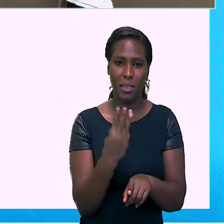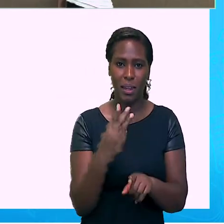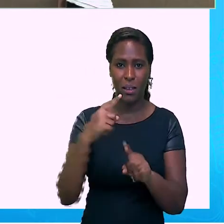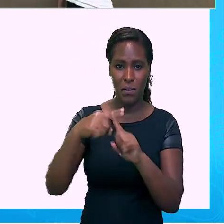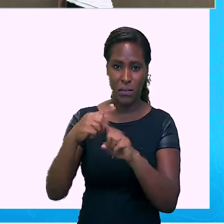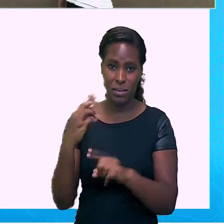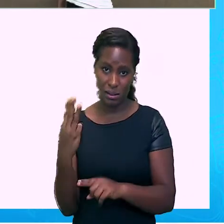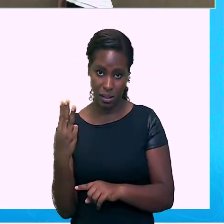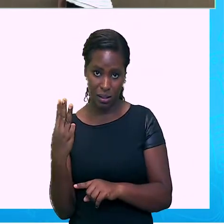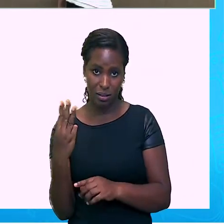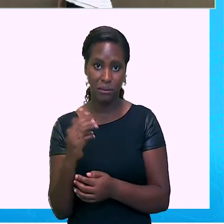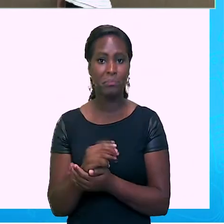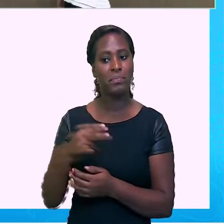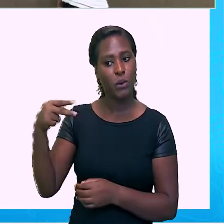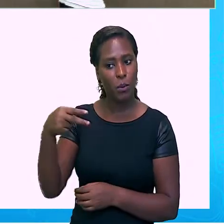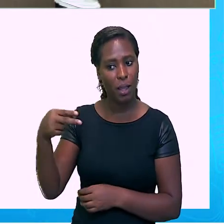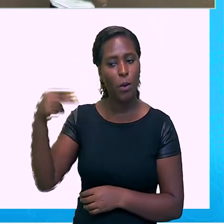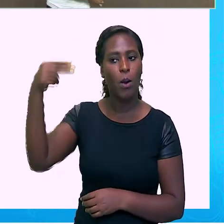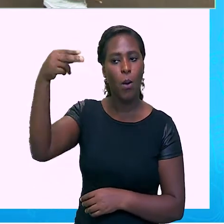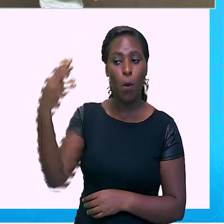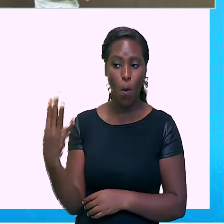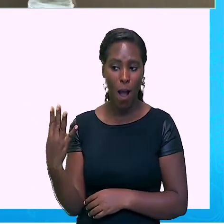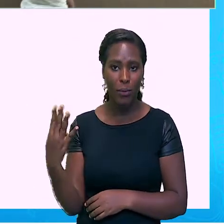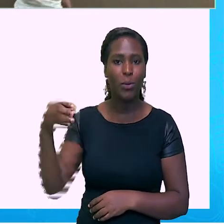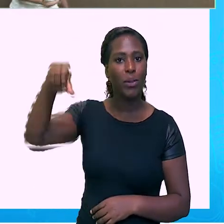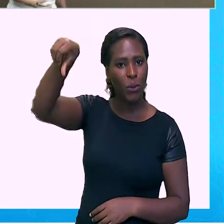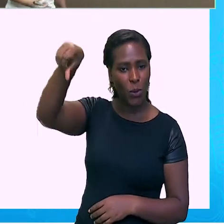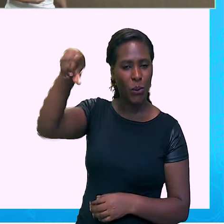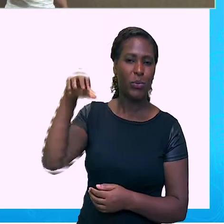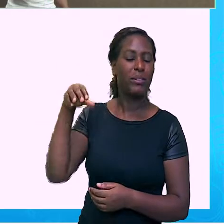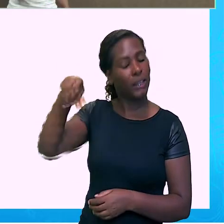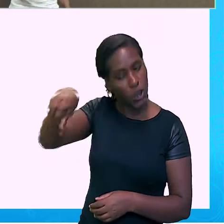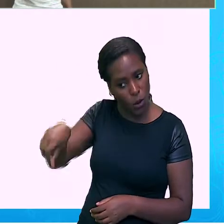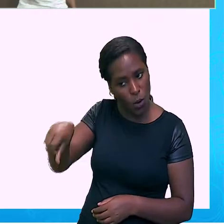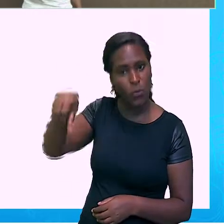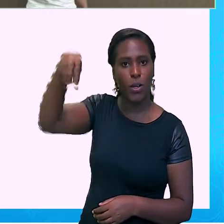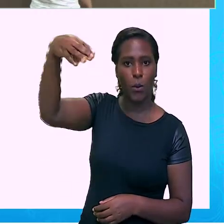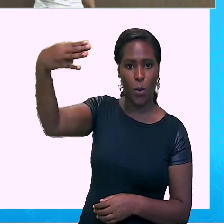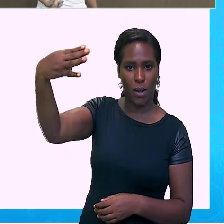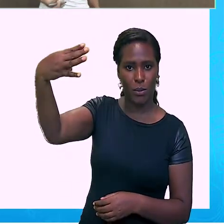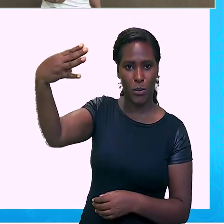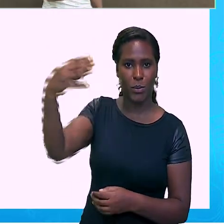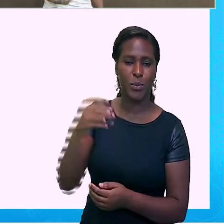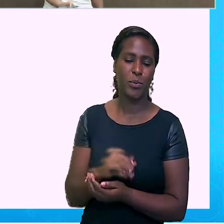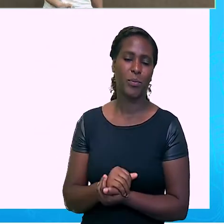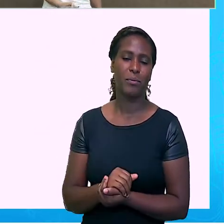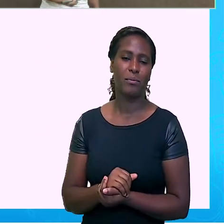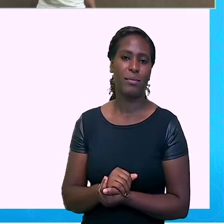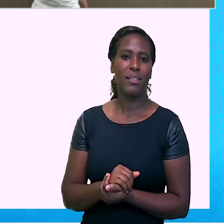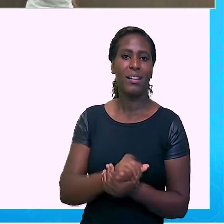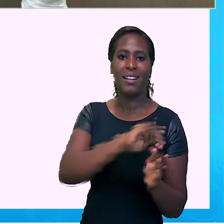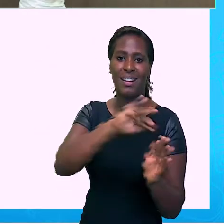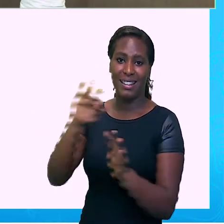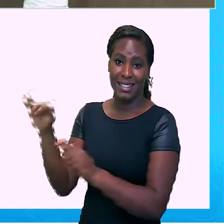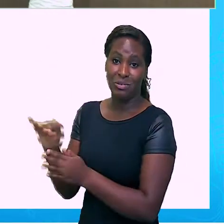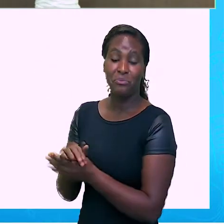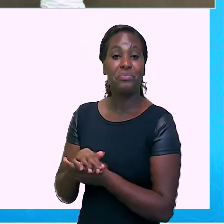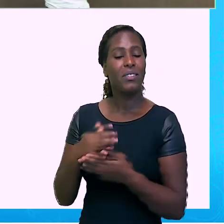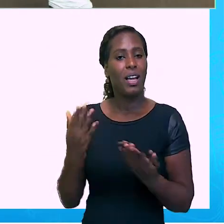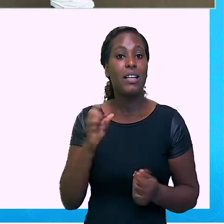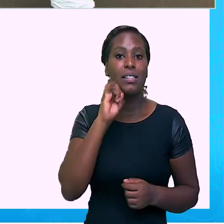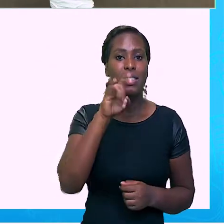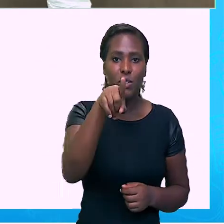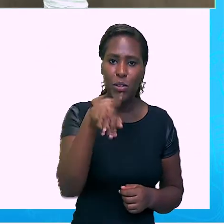4. 3 vezes 3, 9. É claro que quando você já domina o conteúdo, você pode